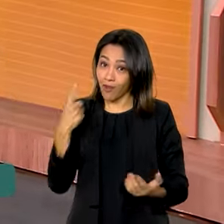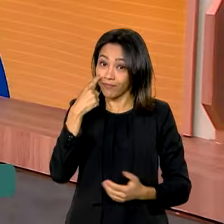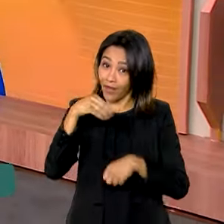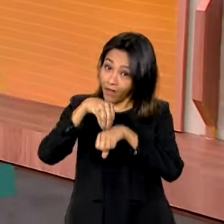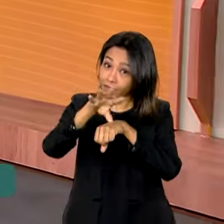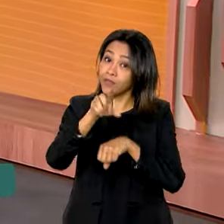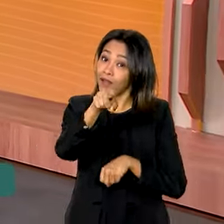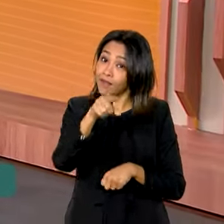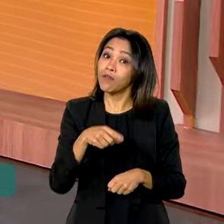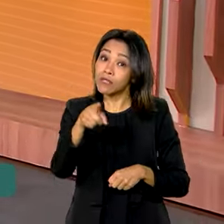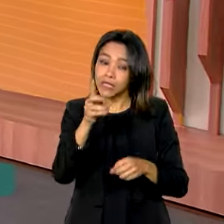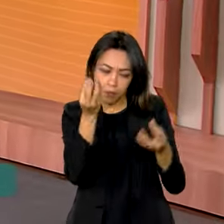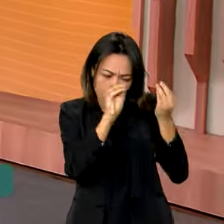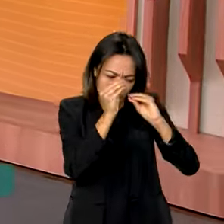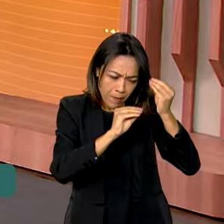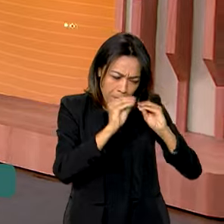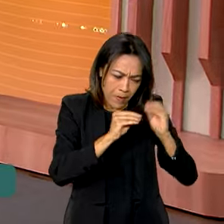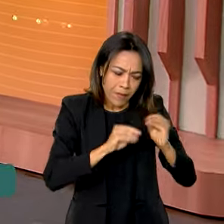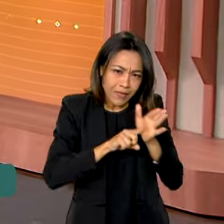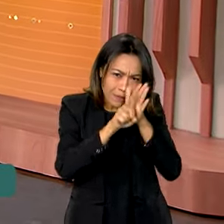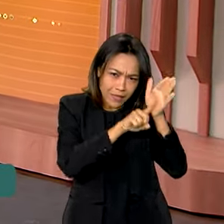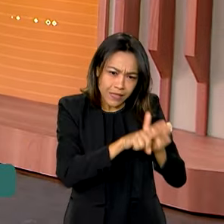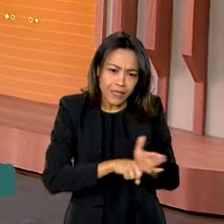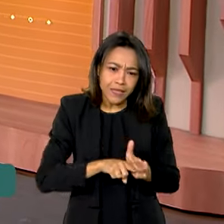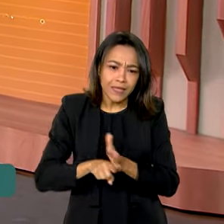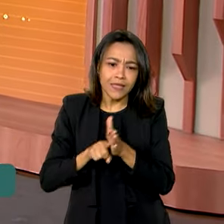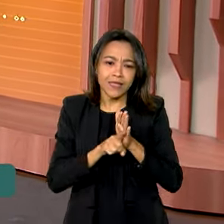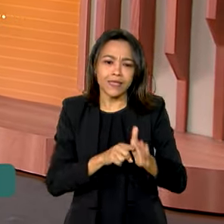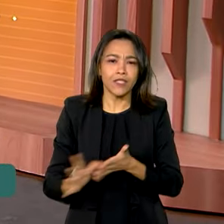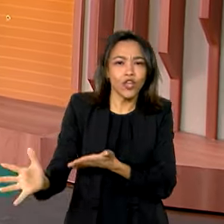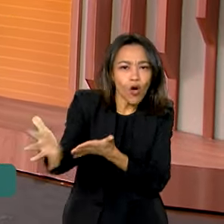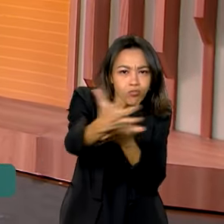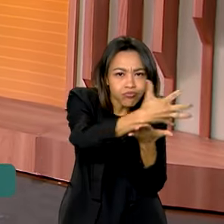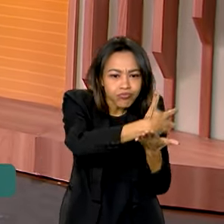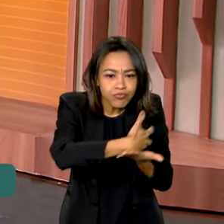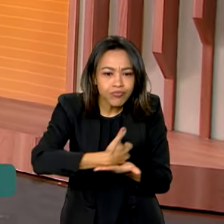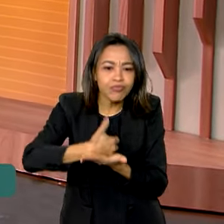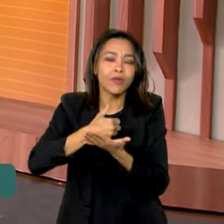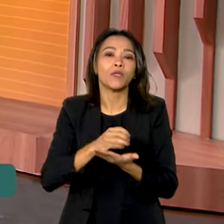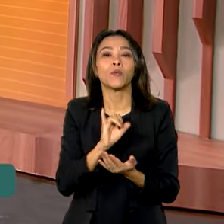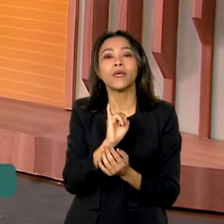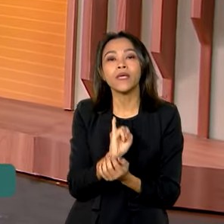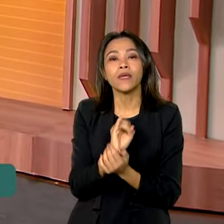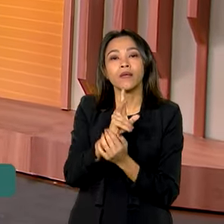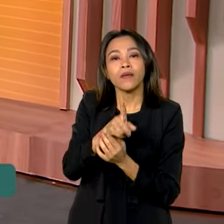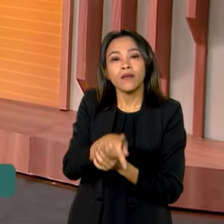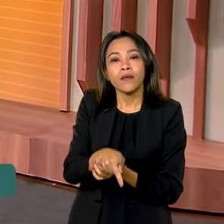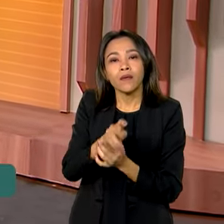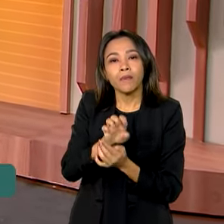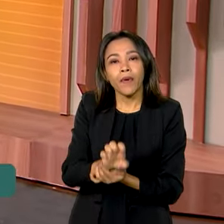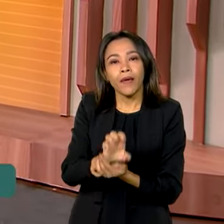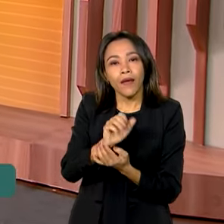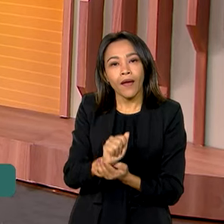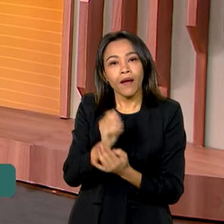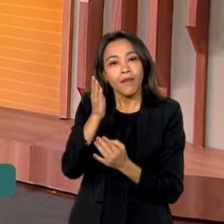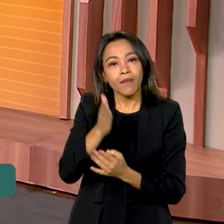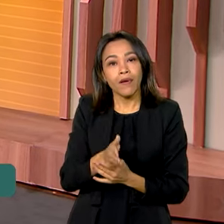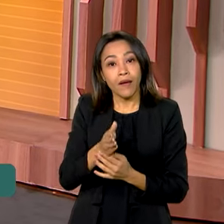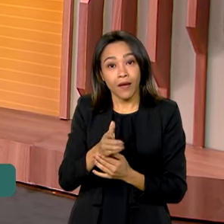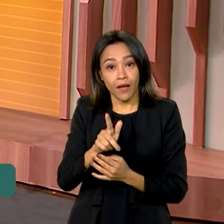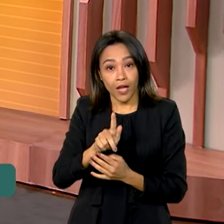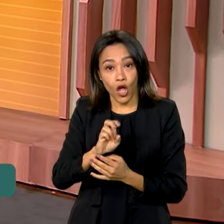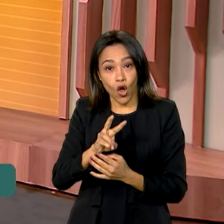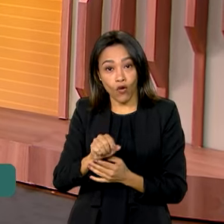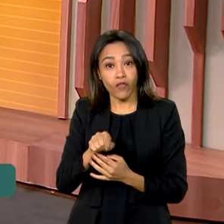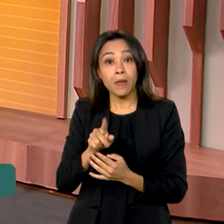então, para você preencher aí no ipea.gov.br barra pesquisa de cuidados, fazer essa pesquisa ajudar